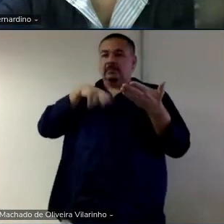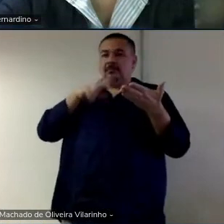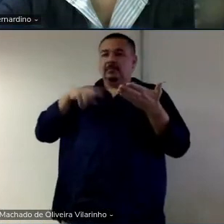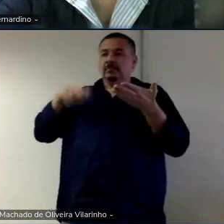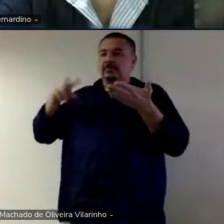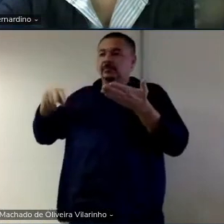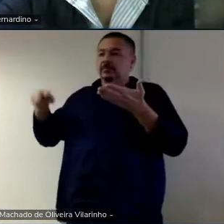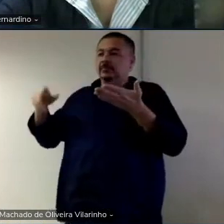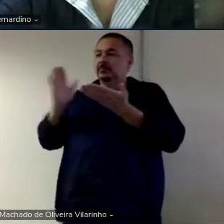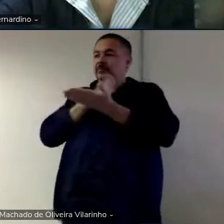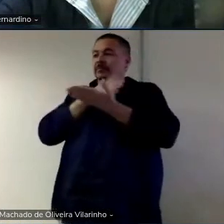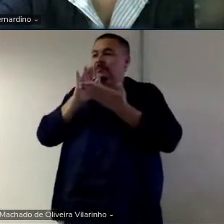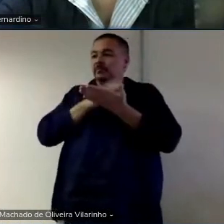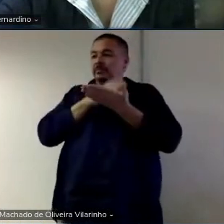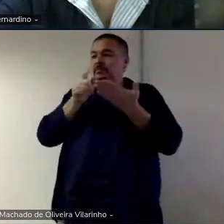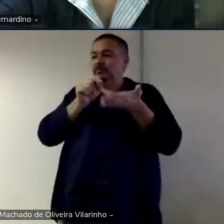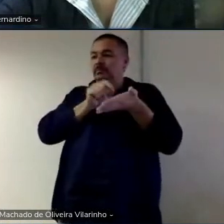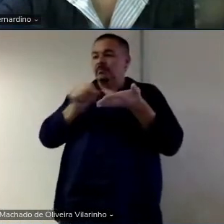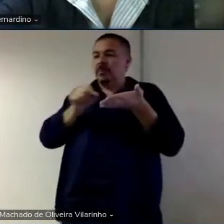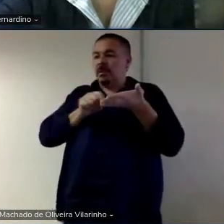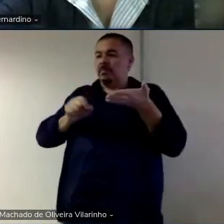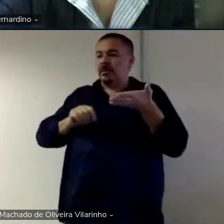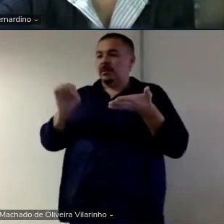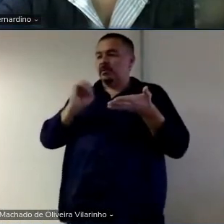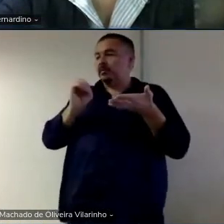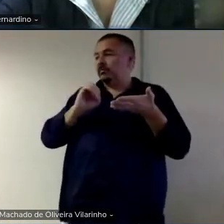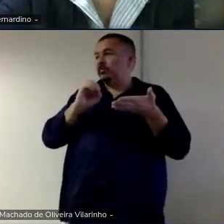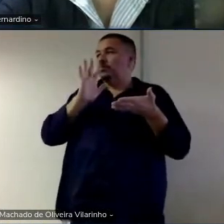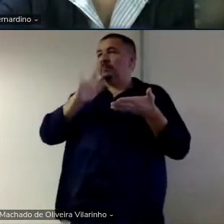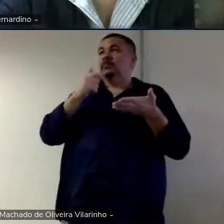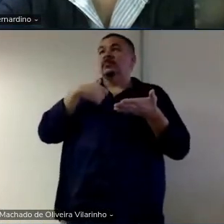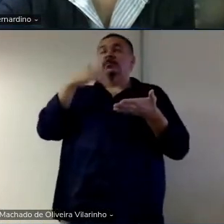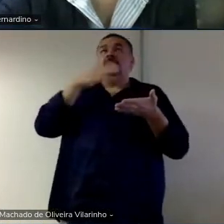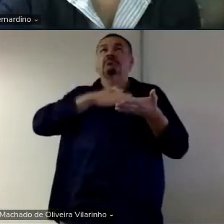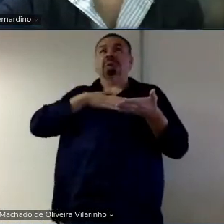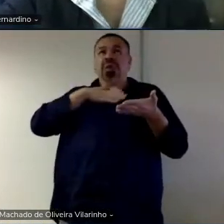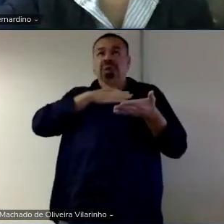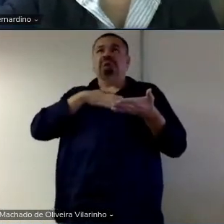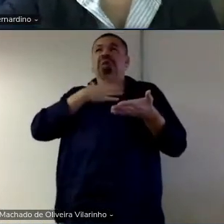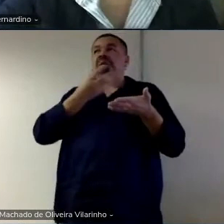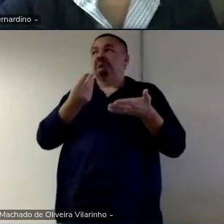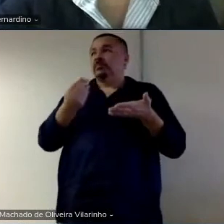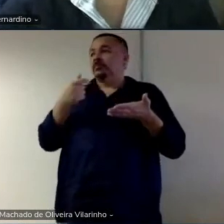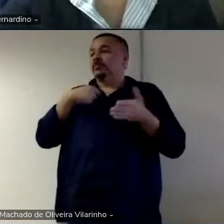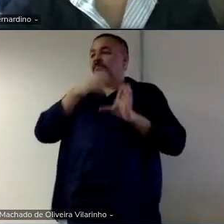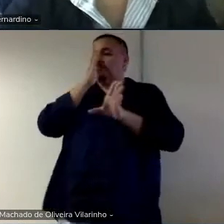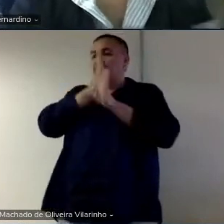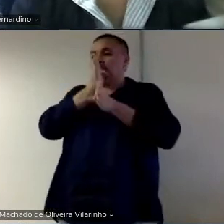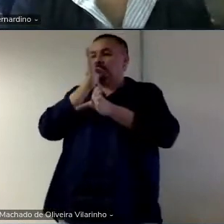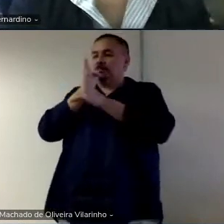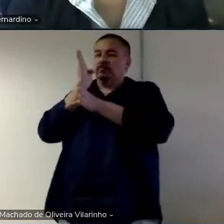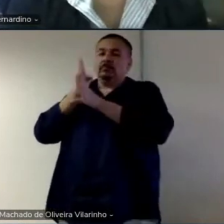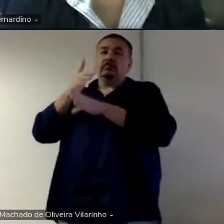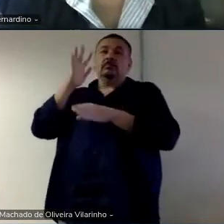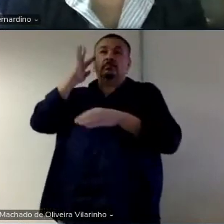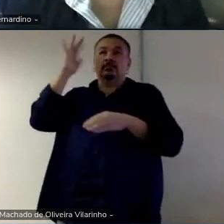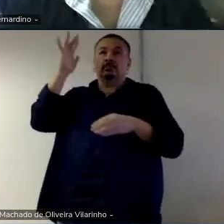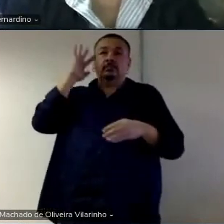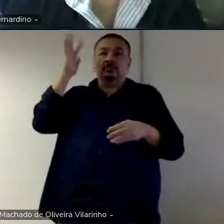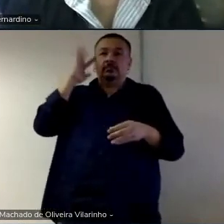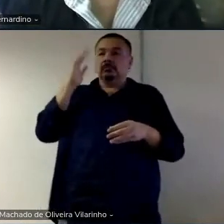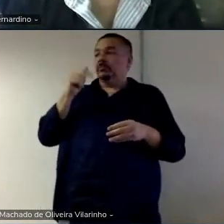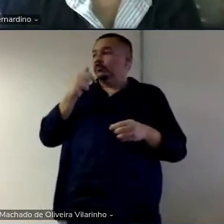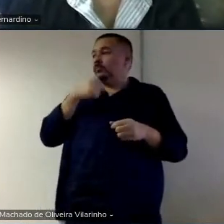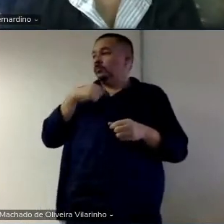mas algumas coisas daqui eu acabei não marcando mas gostei muito achei que essa descoberta de uma teoria que eu não